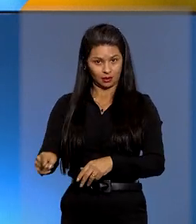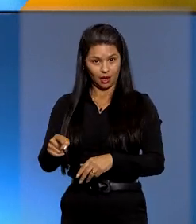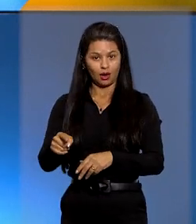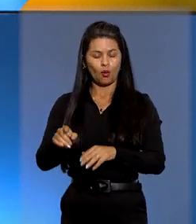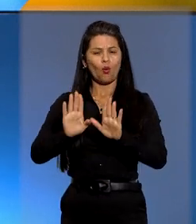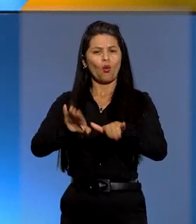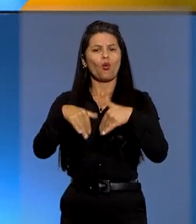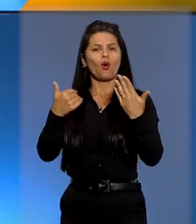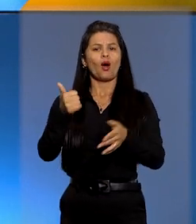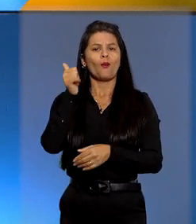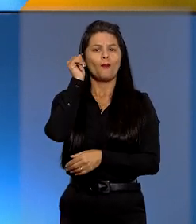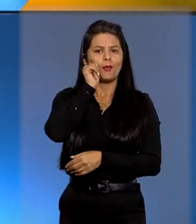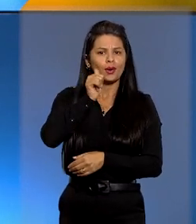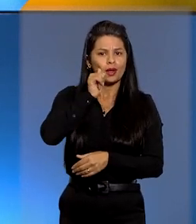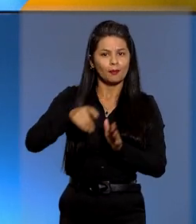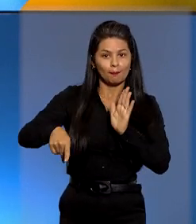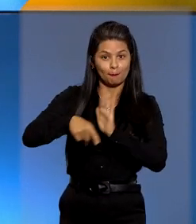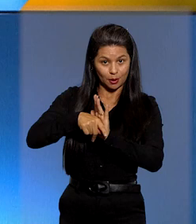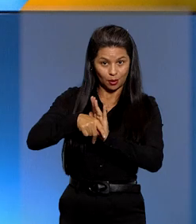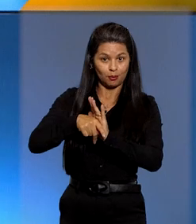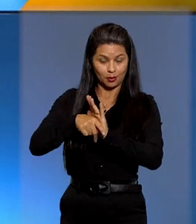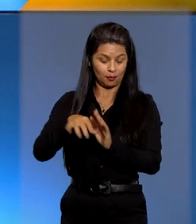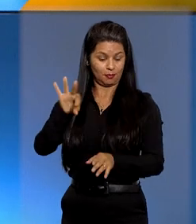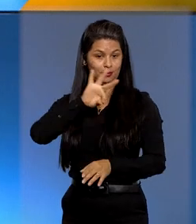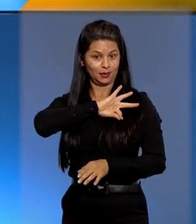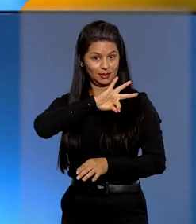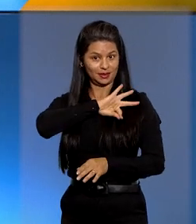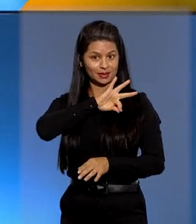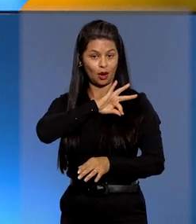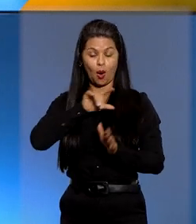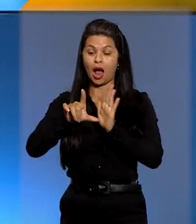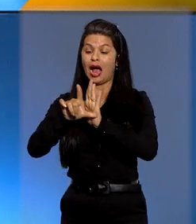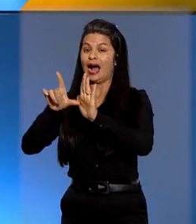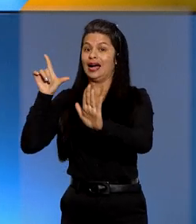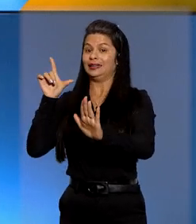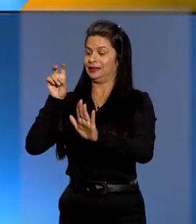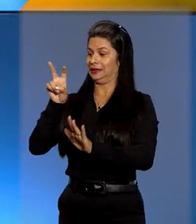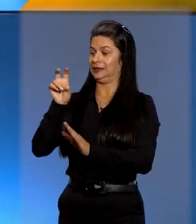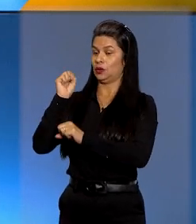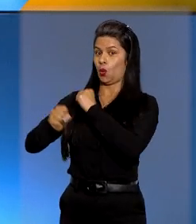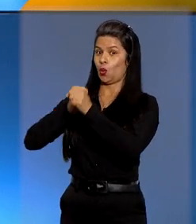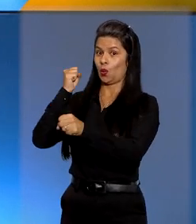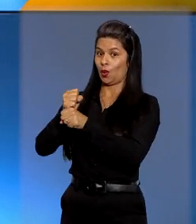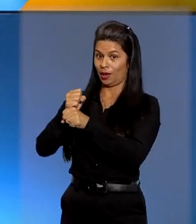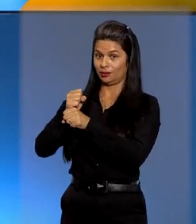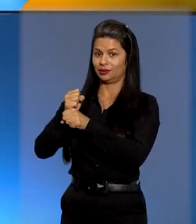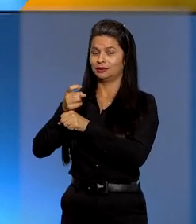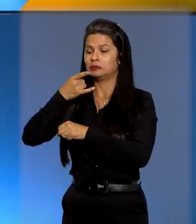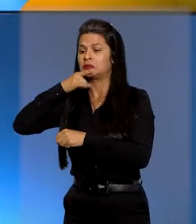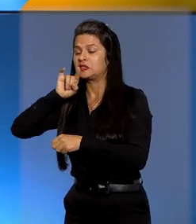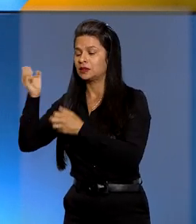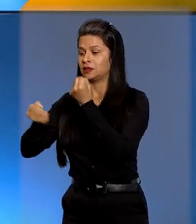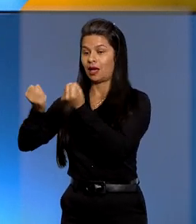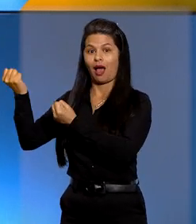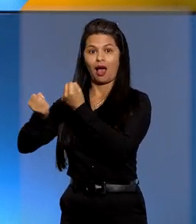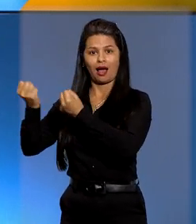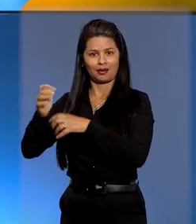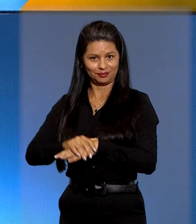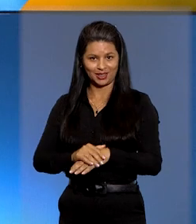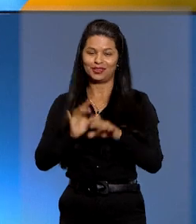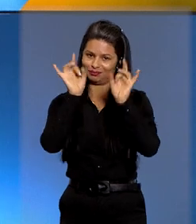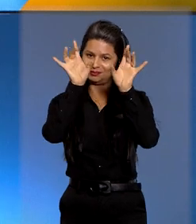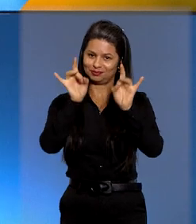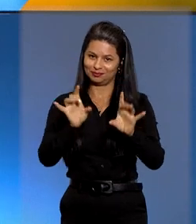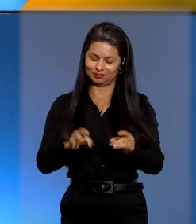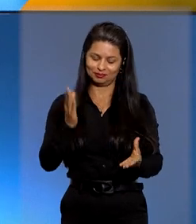candidata a cargo na PM por dirigir alcoolizada mais de cinco anos antes do concurso. Mais detalhes do